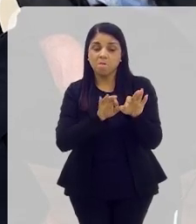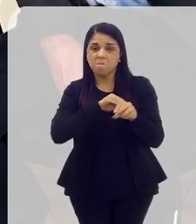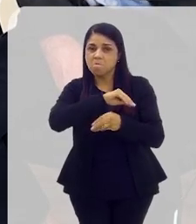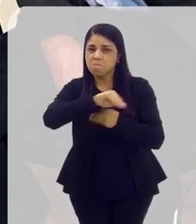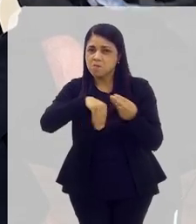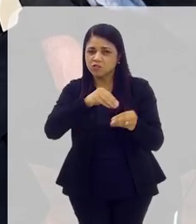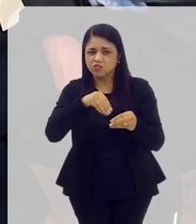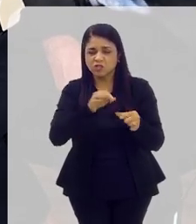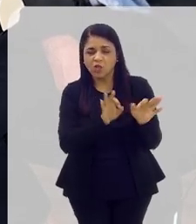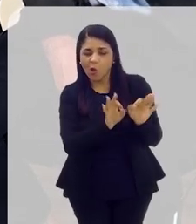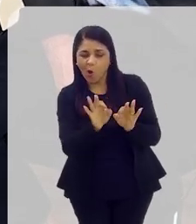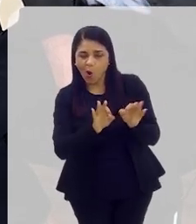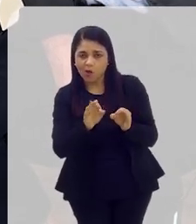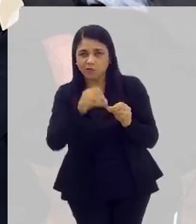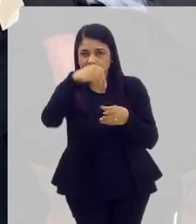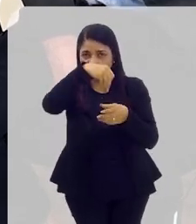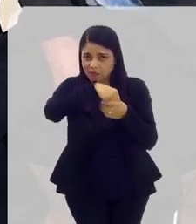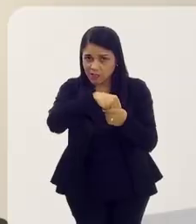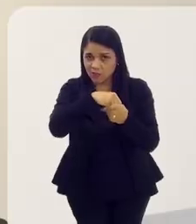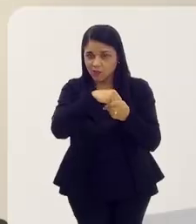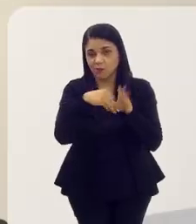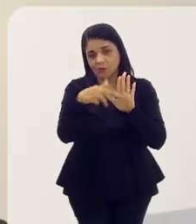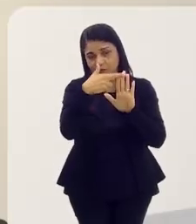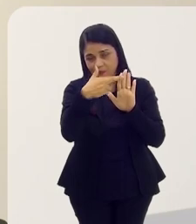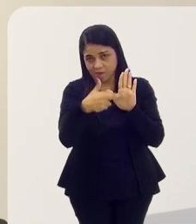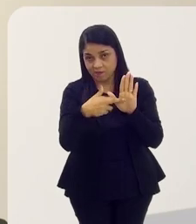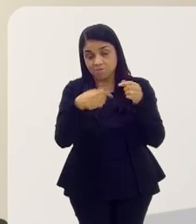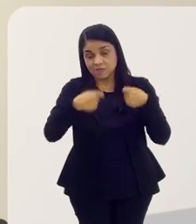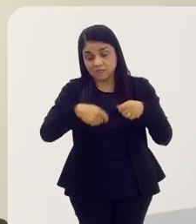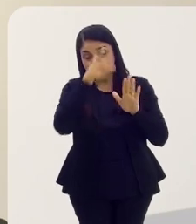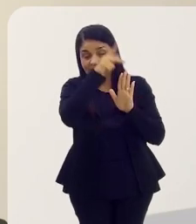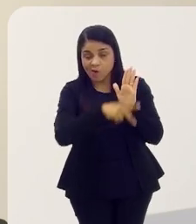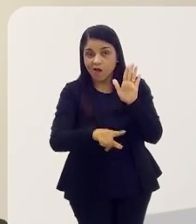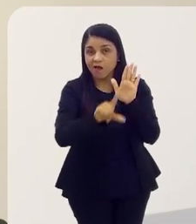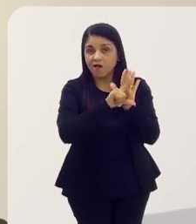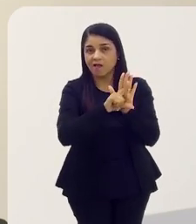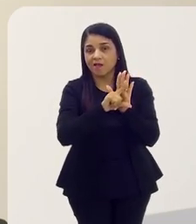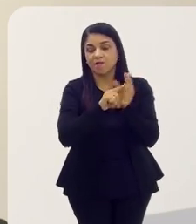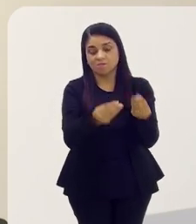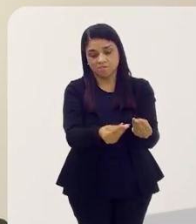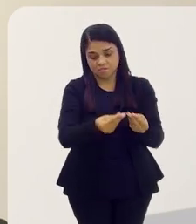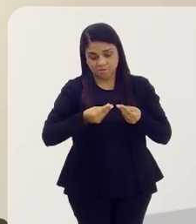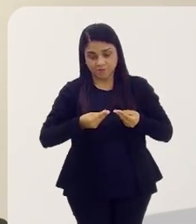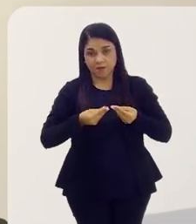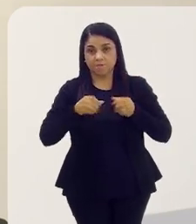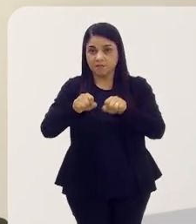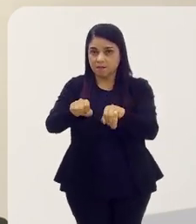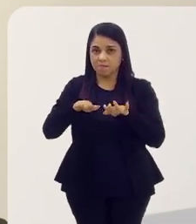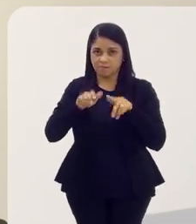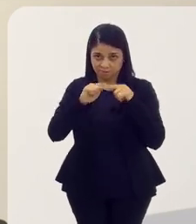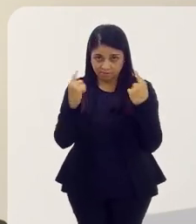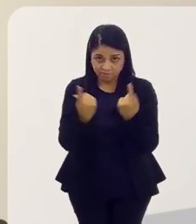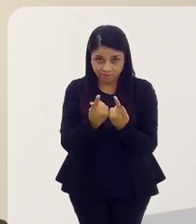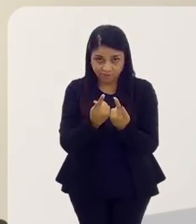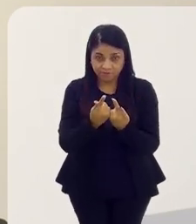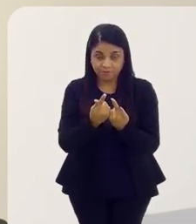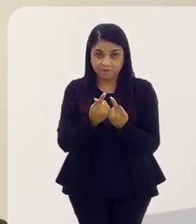organização interna, ele tem que mandar projeto de lei para a Assembleia Legislativa.